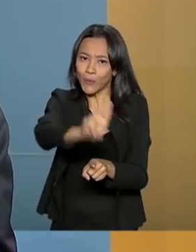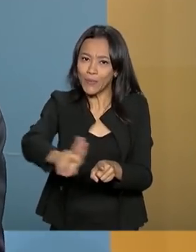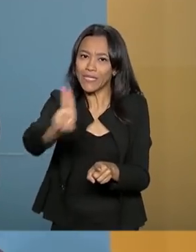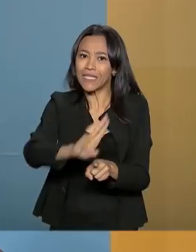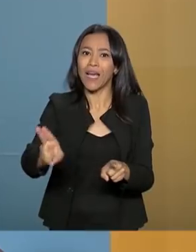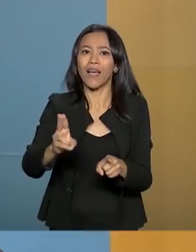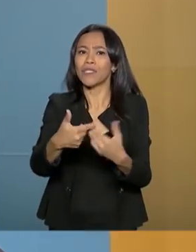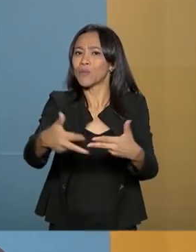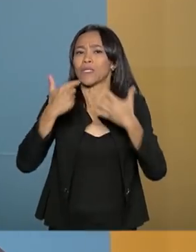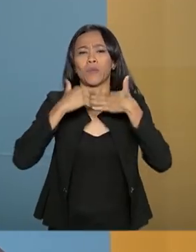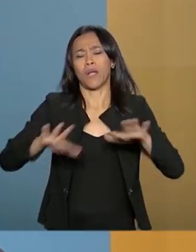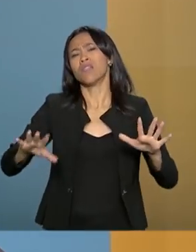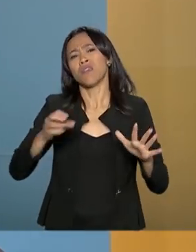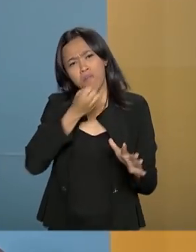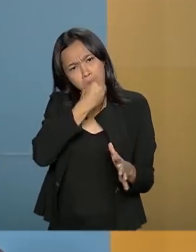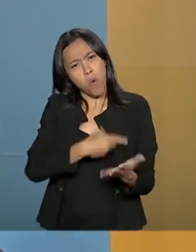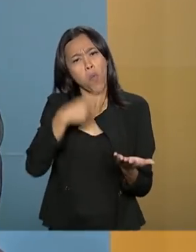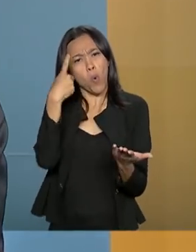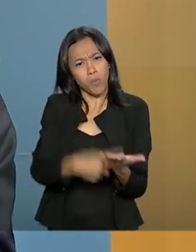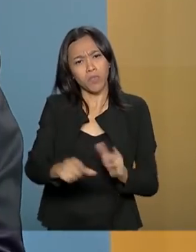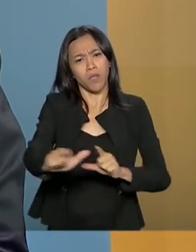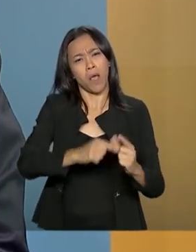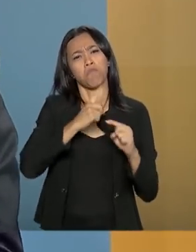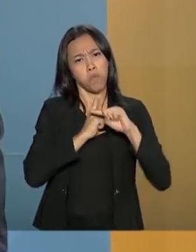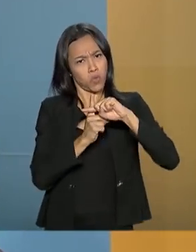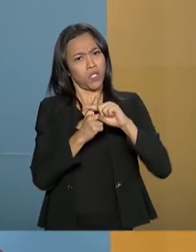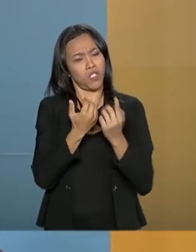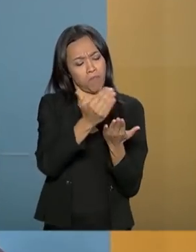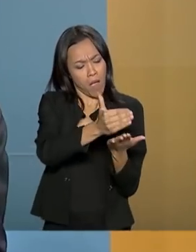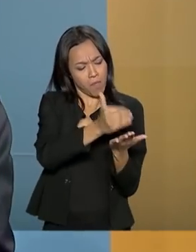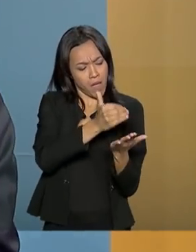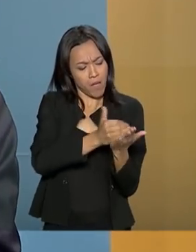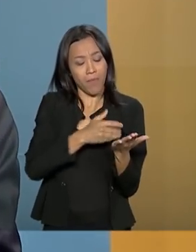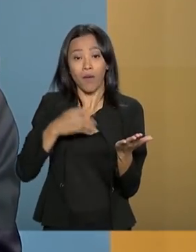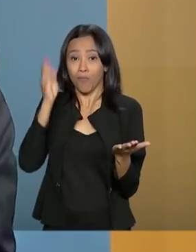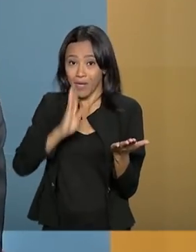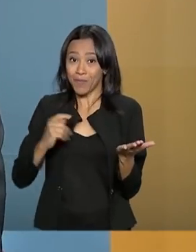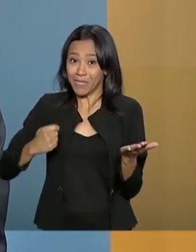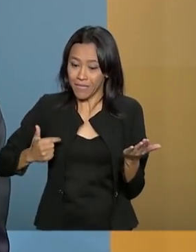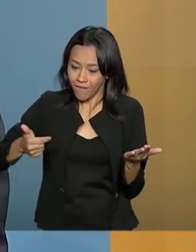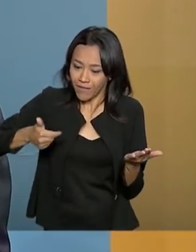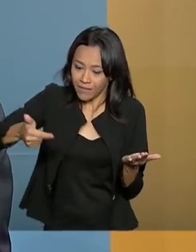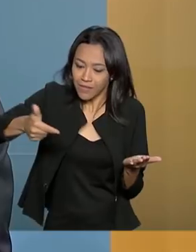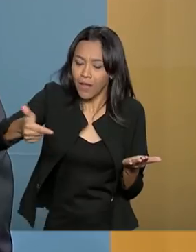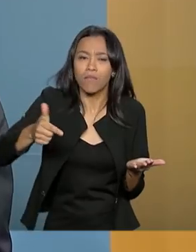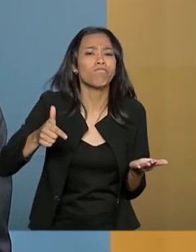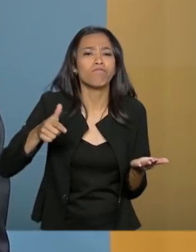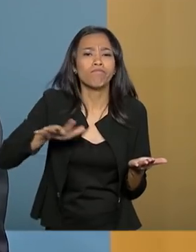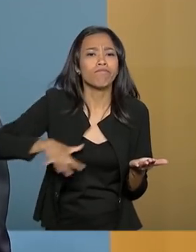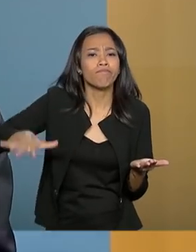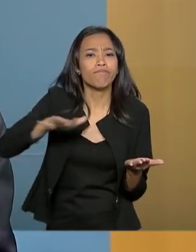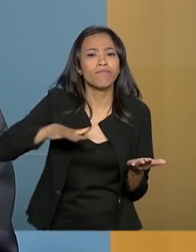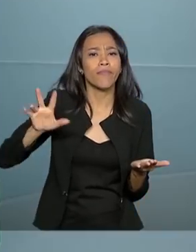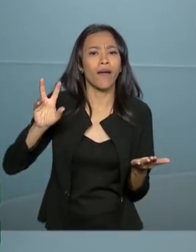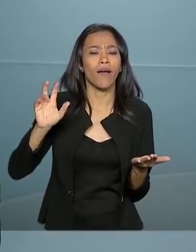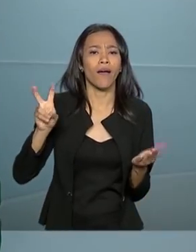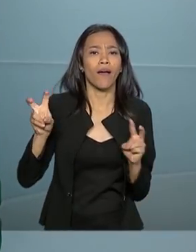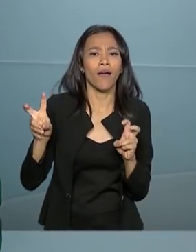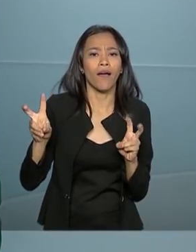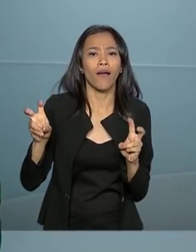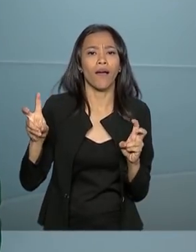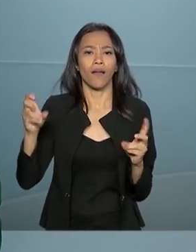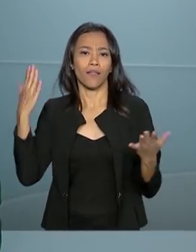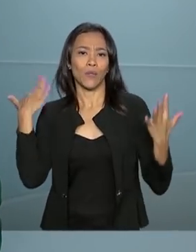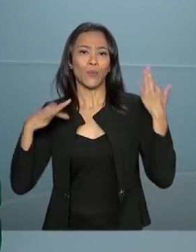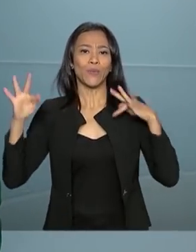naturais. Há uma agenda muito positiva também que o Brasil precisa avançar, que é o do turismo ou do ecoturismo nas